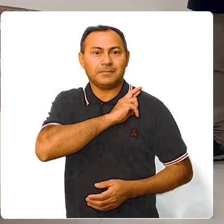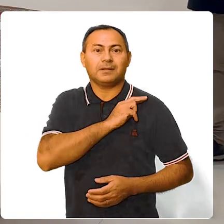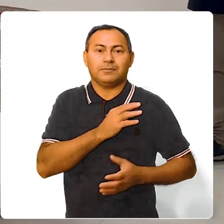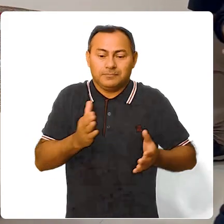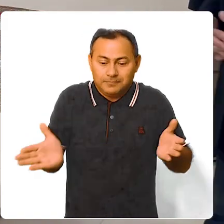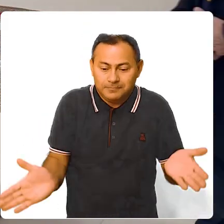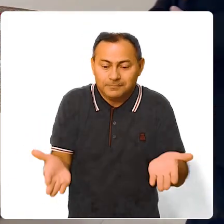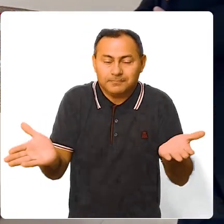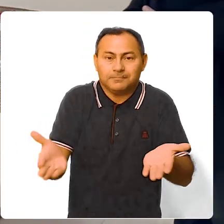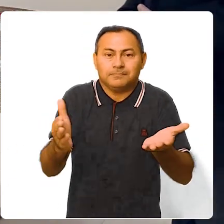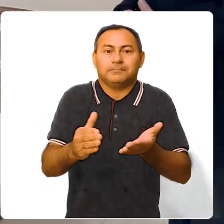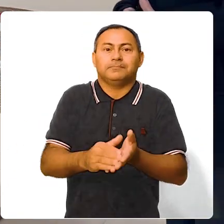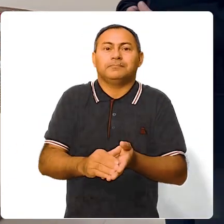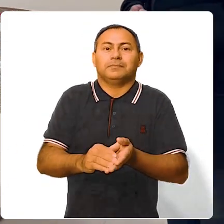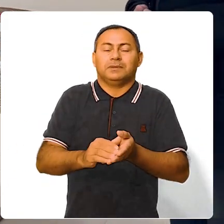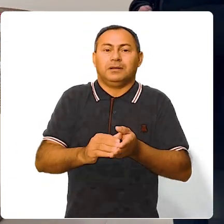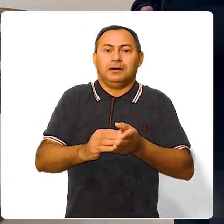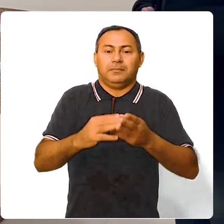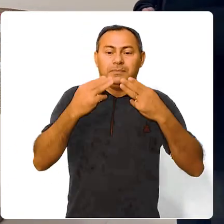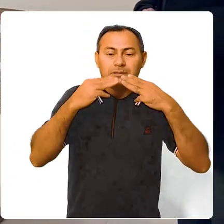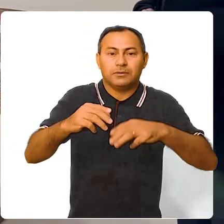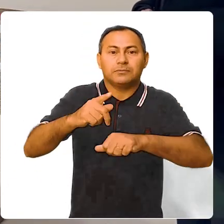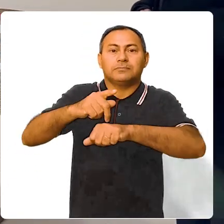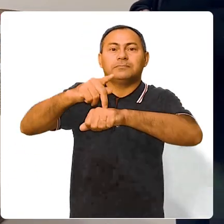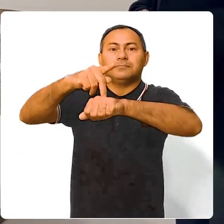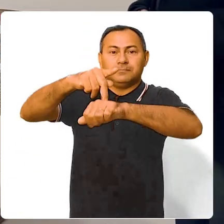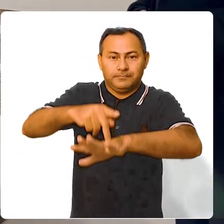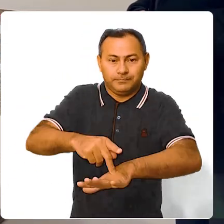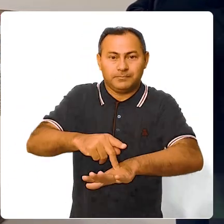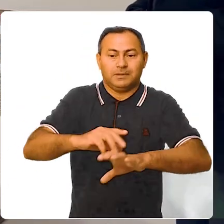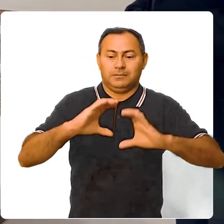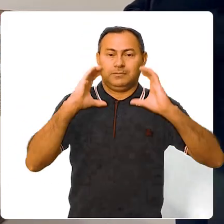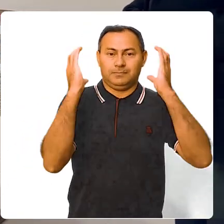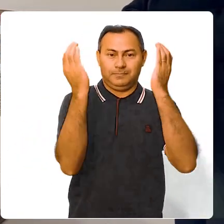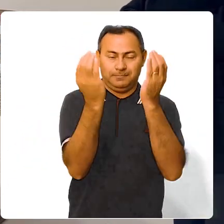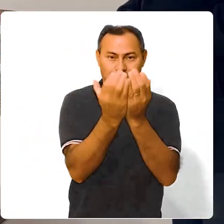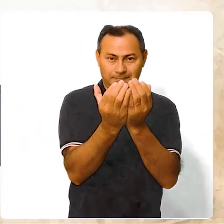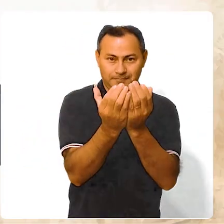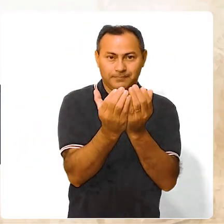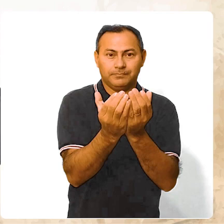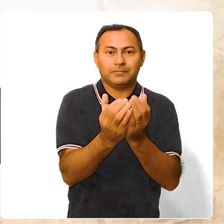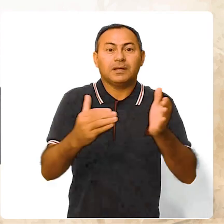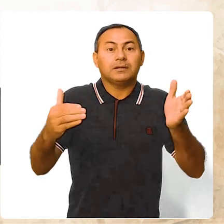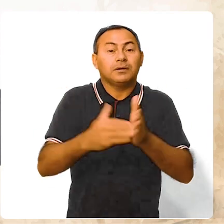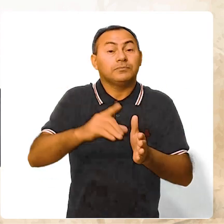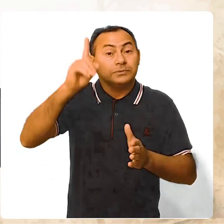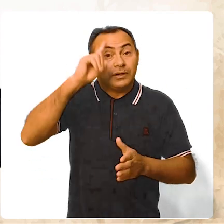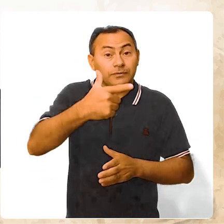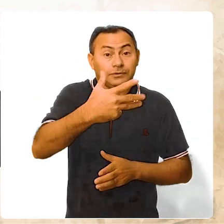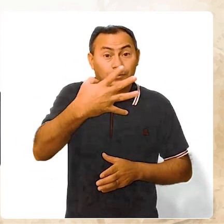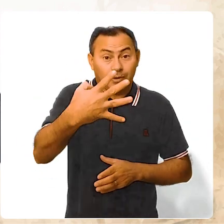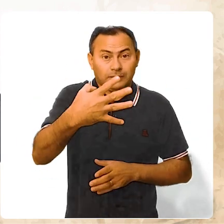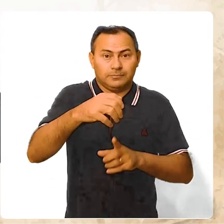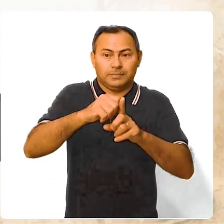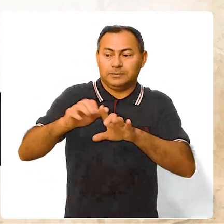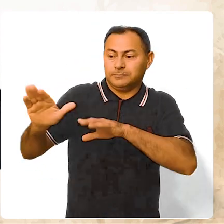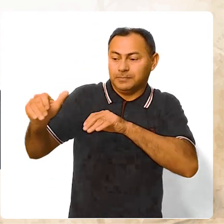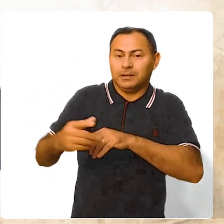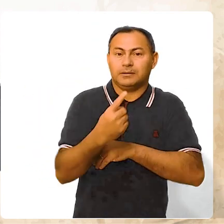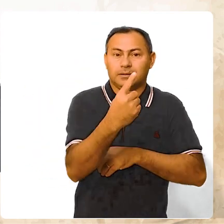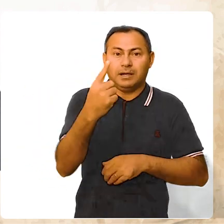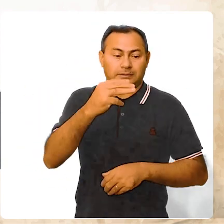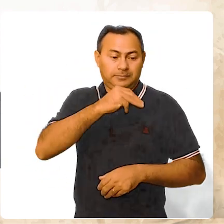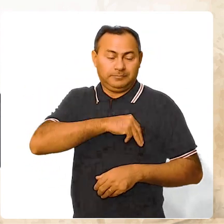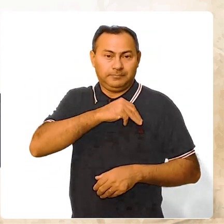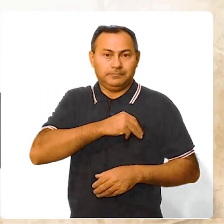os animadores da ação nas paróquias e comunidades. Até o dia 24 de setembro, cada